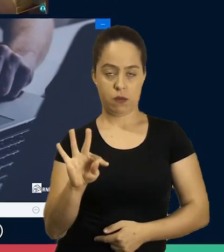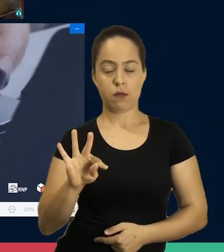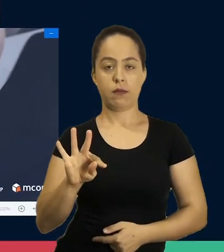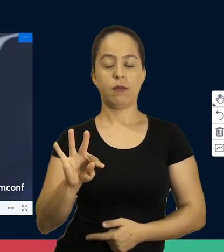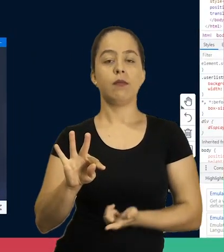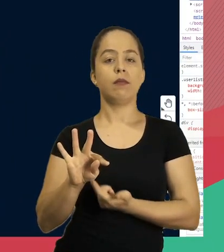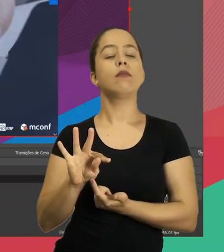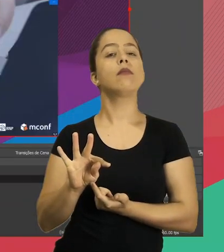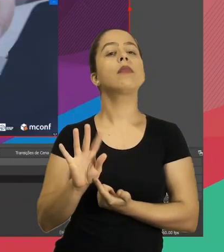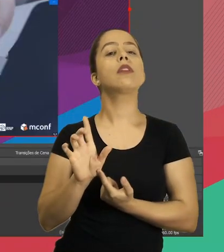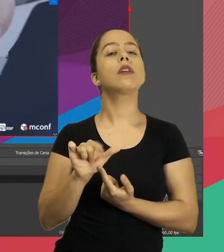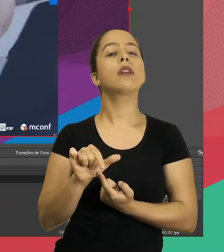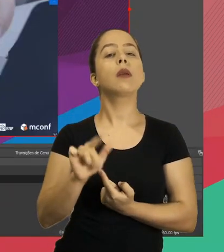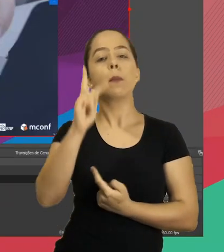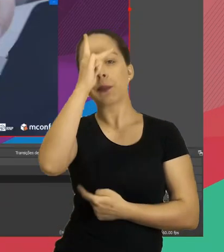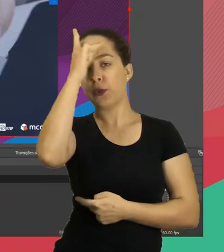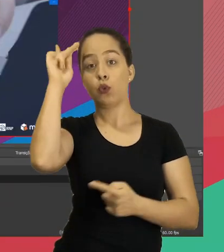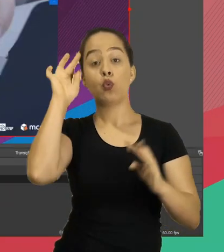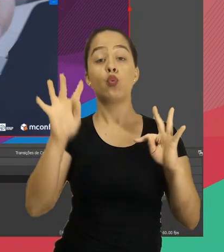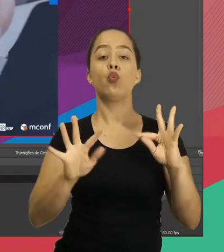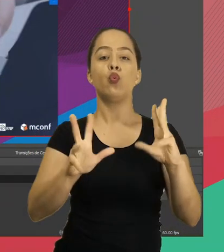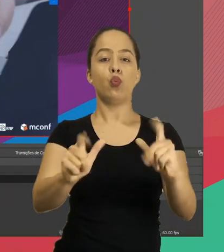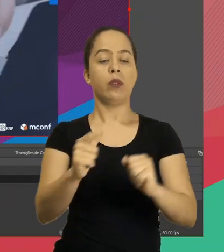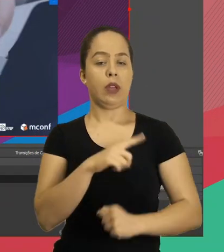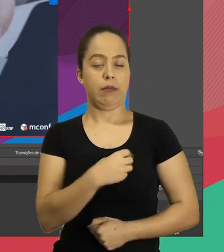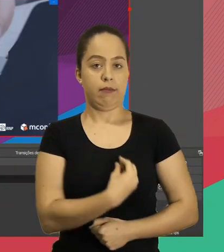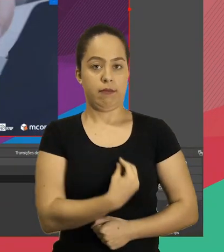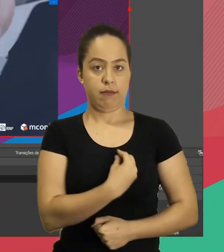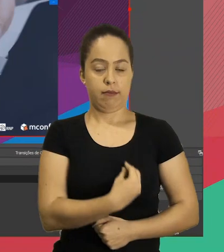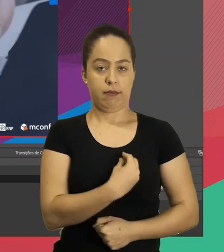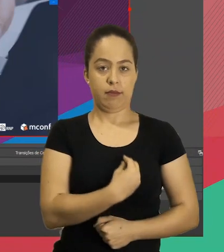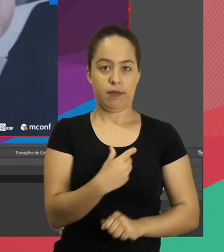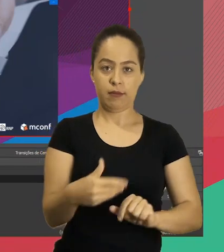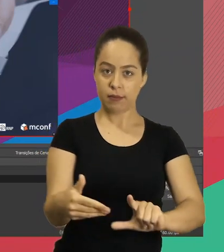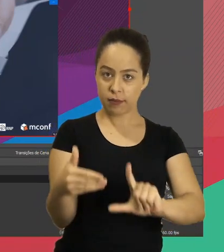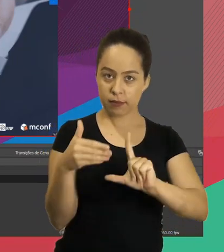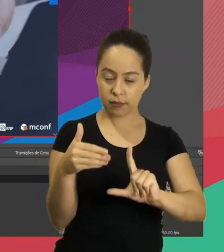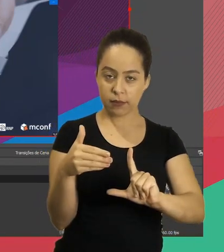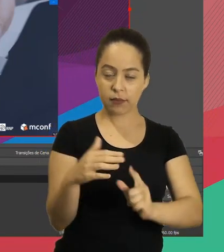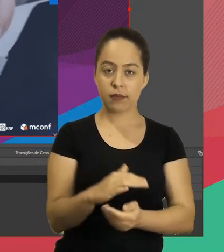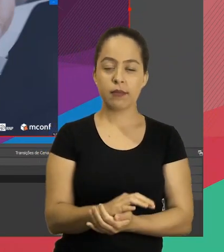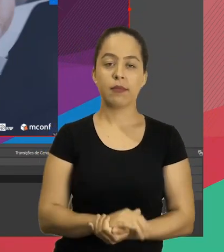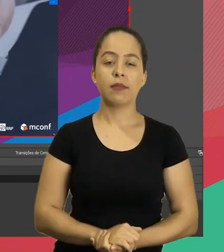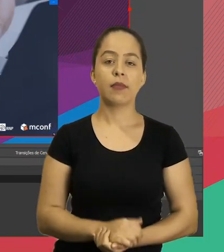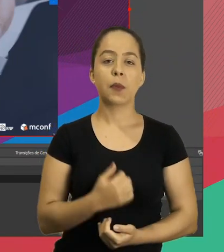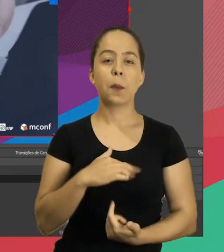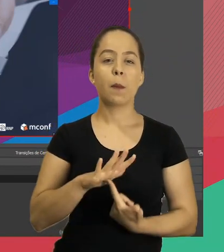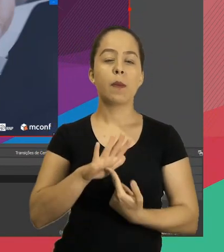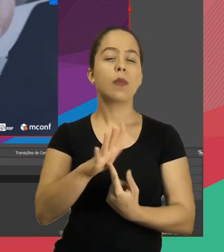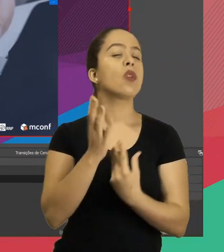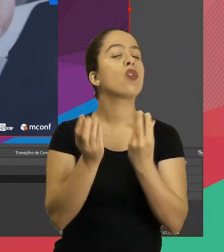Que aí ele vai espelhar o layout para todos os participantes da conferência.